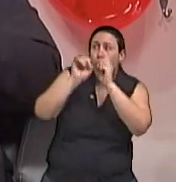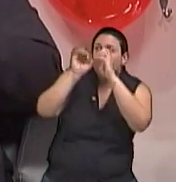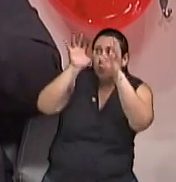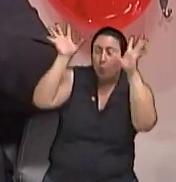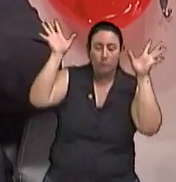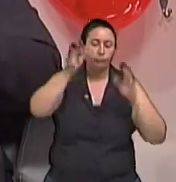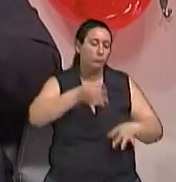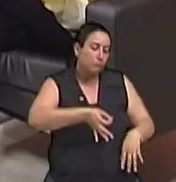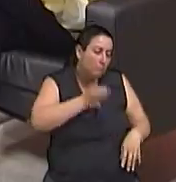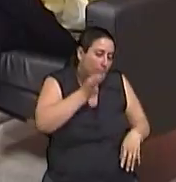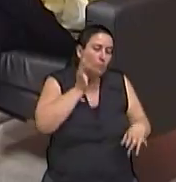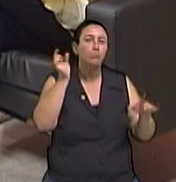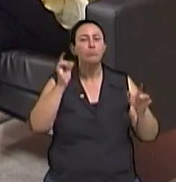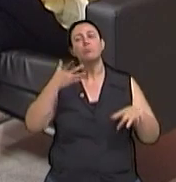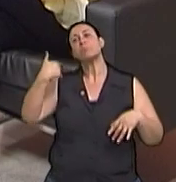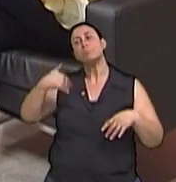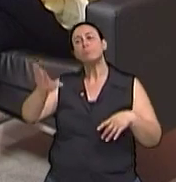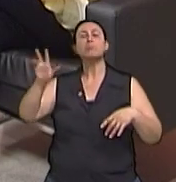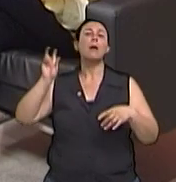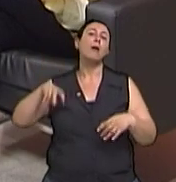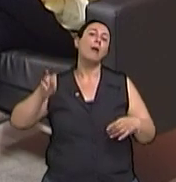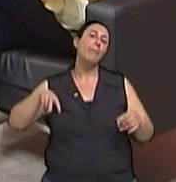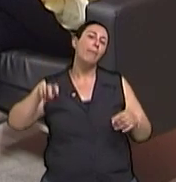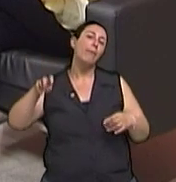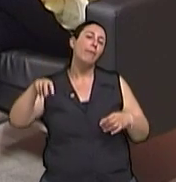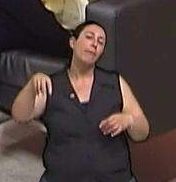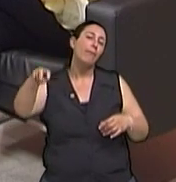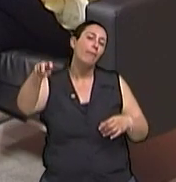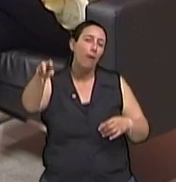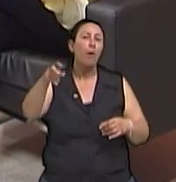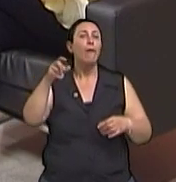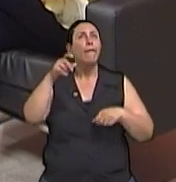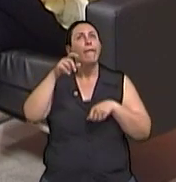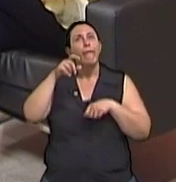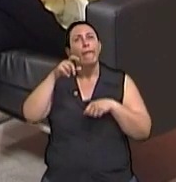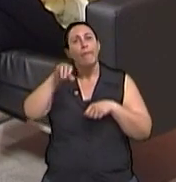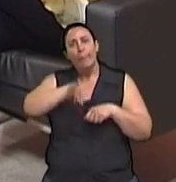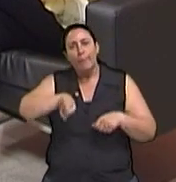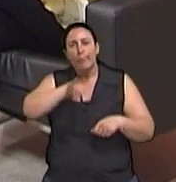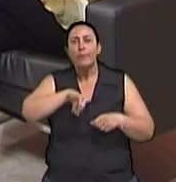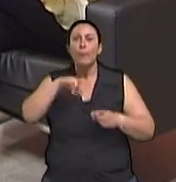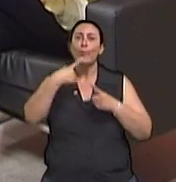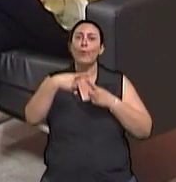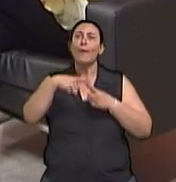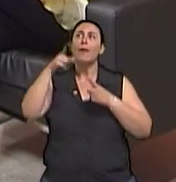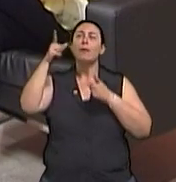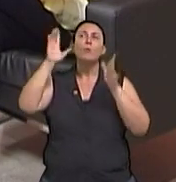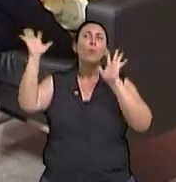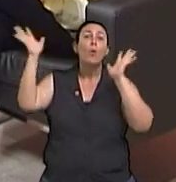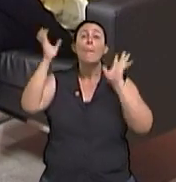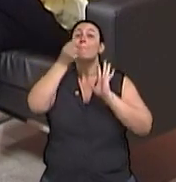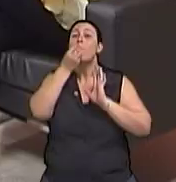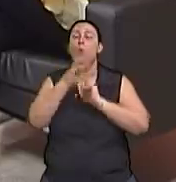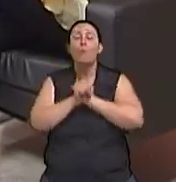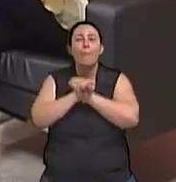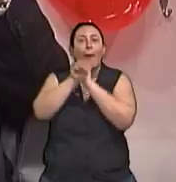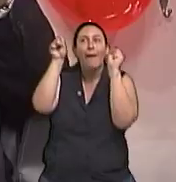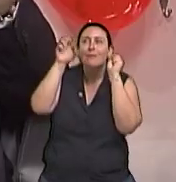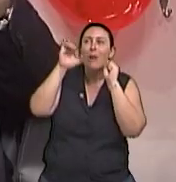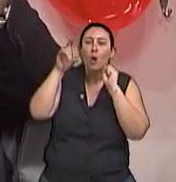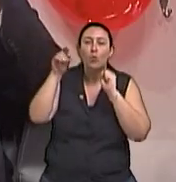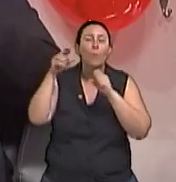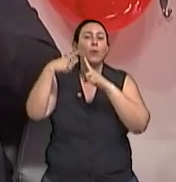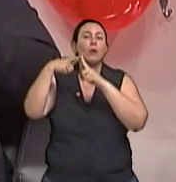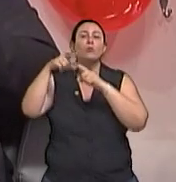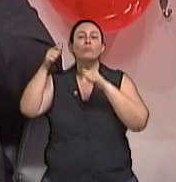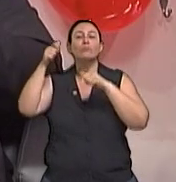vai dar a sua caminhada, então a temperatura é a mais agradável para fazer esse tipo de exercício, vai estar avisando o organismo que amanheceu, vai